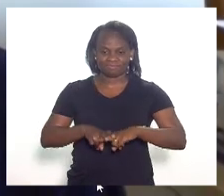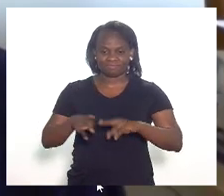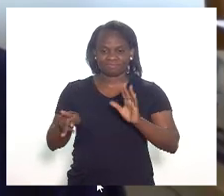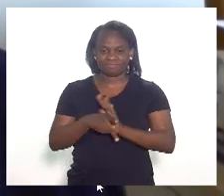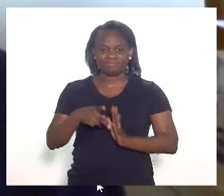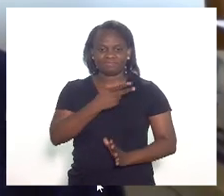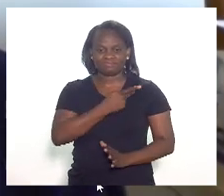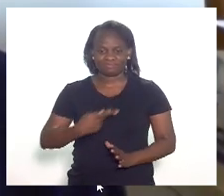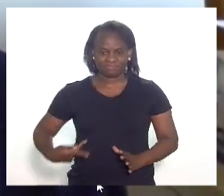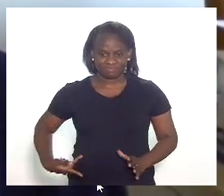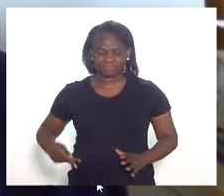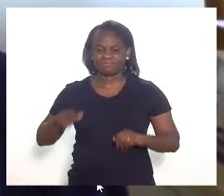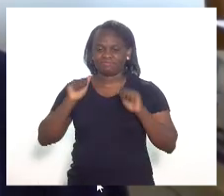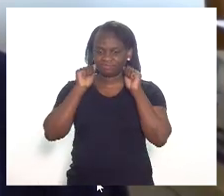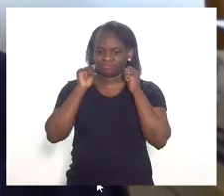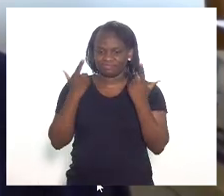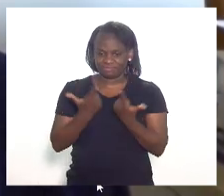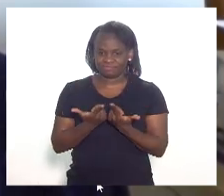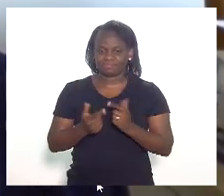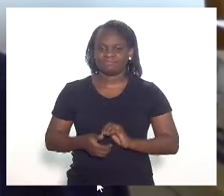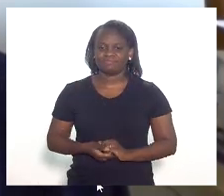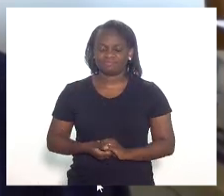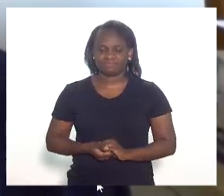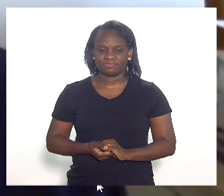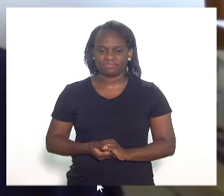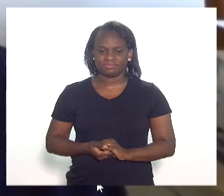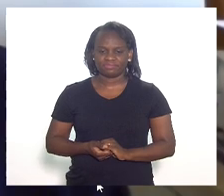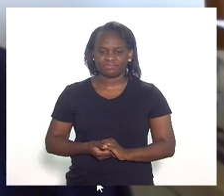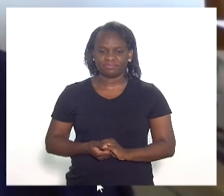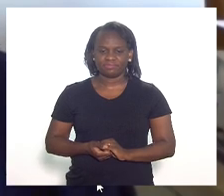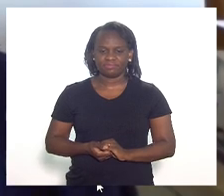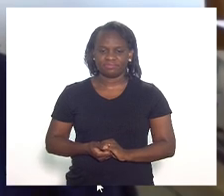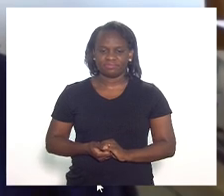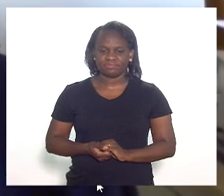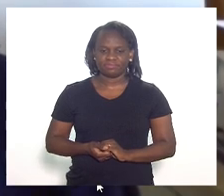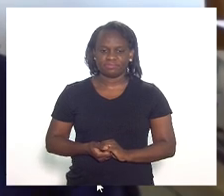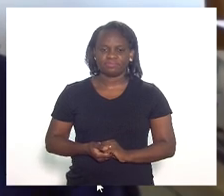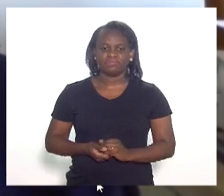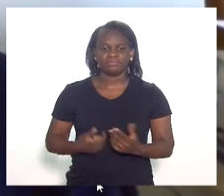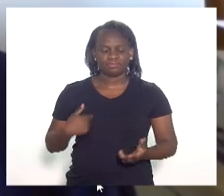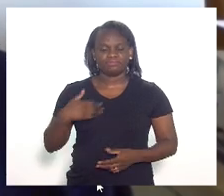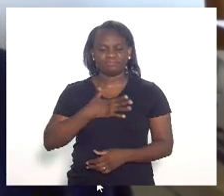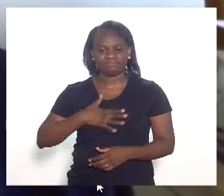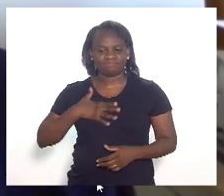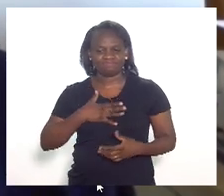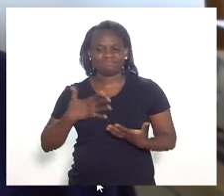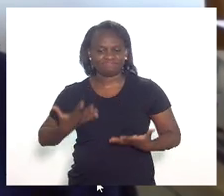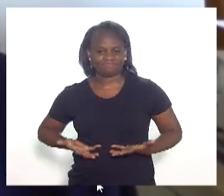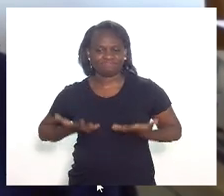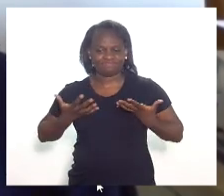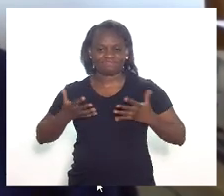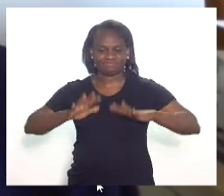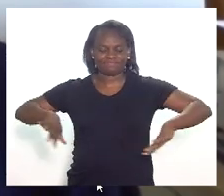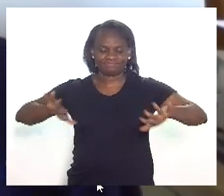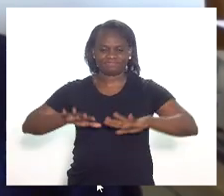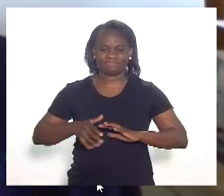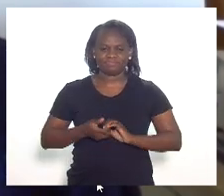presidência da Assembleia Legislativa. É motivo de orgulho para todos nós.